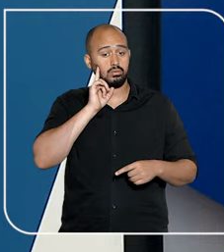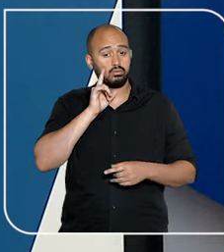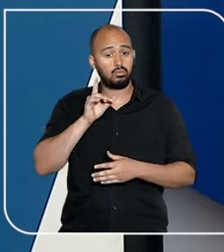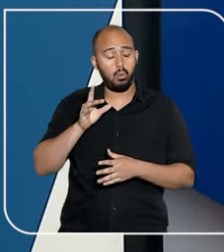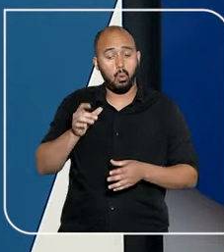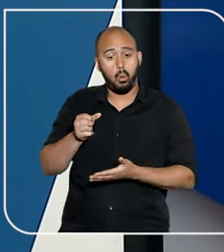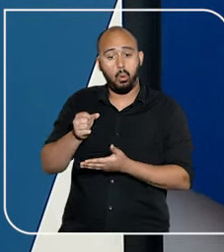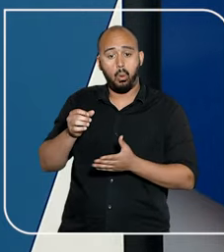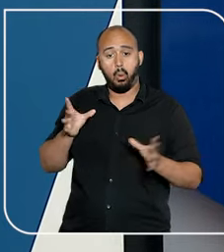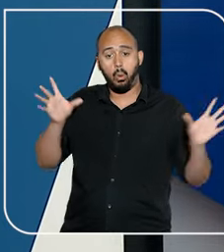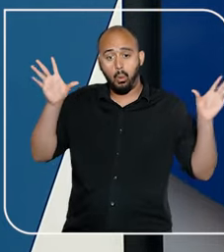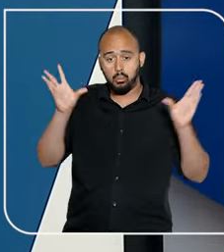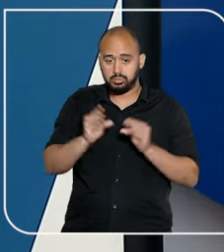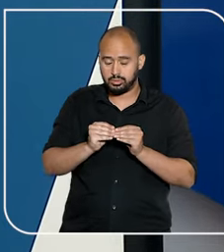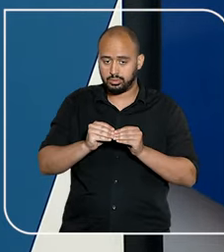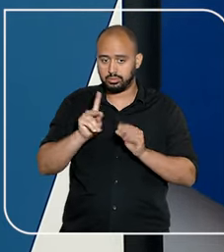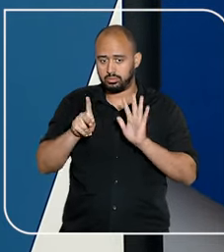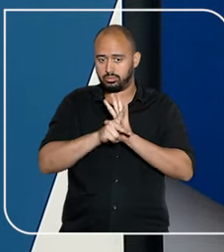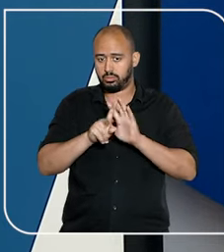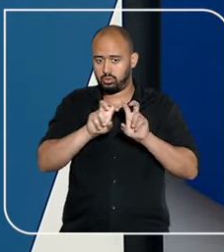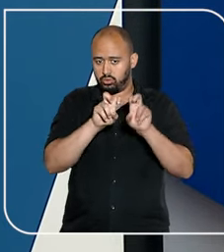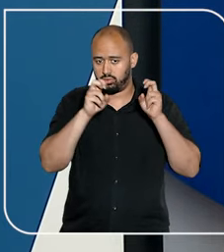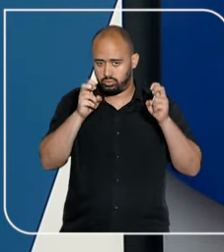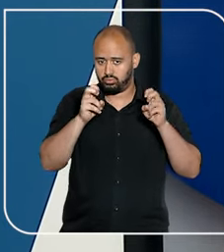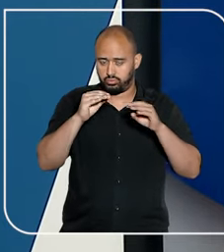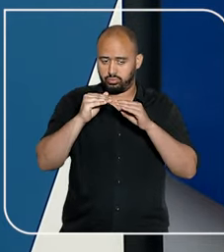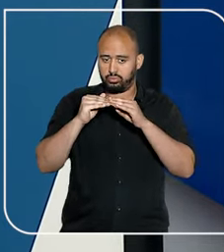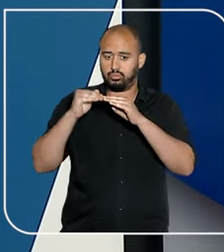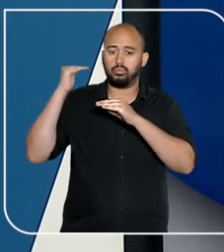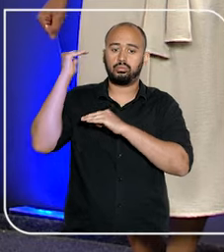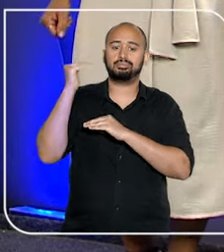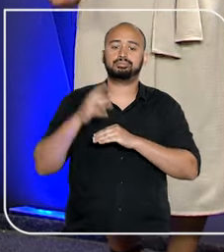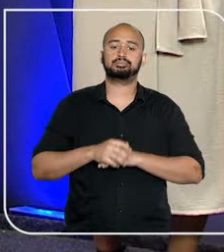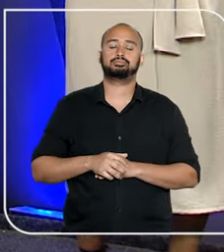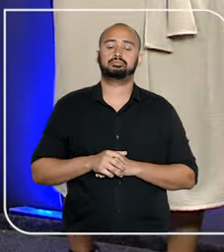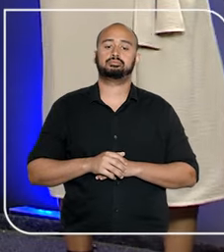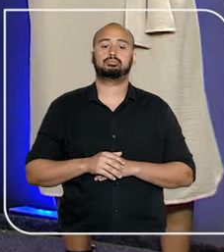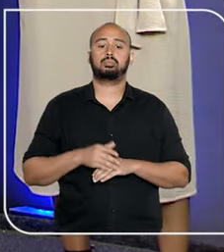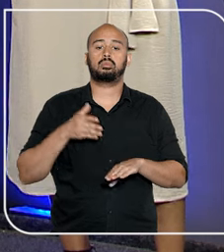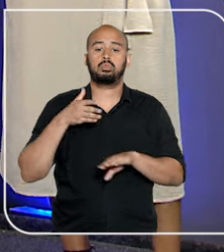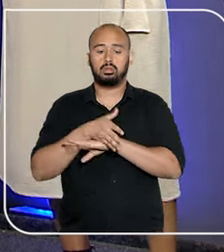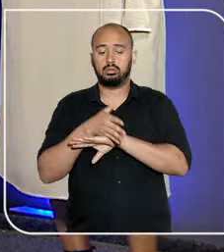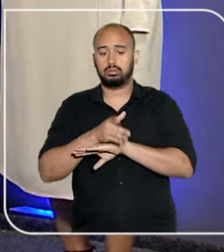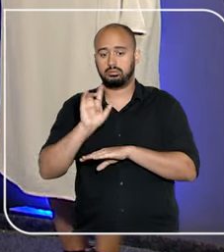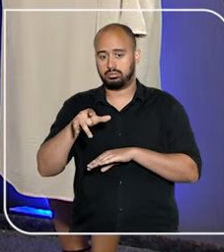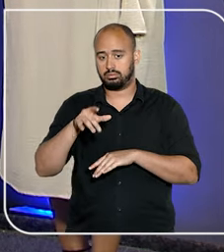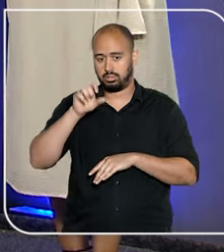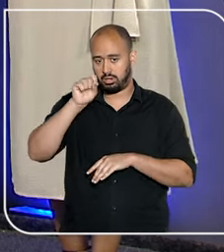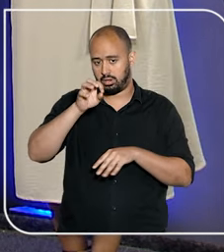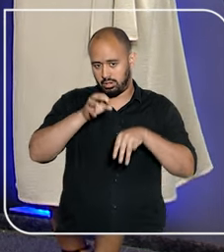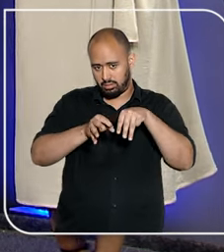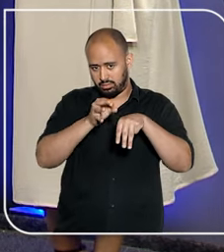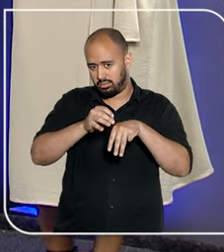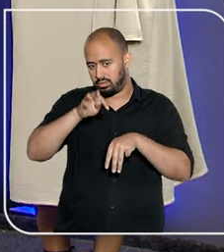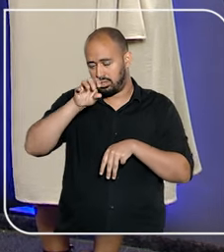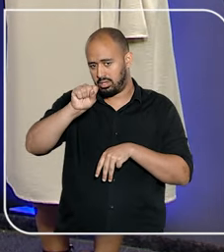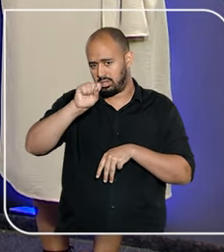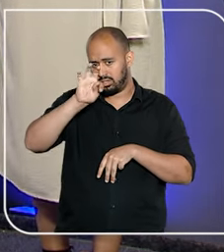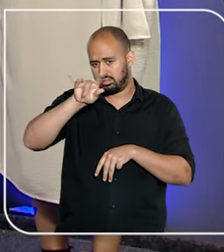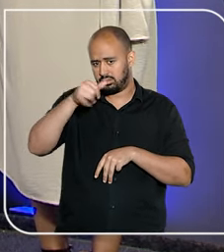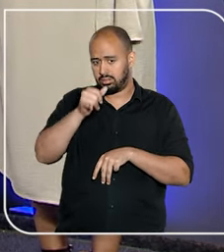recursais para acesso às Cortes Supremas. Participaram ministros do STJ,